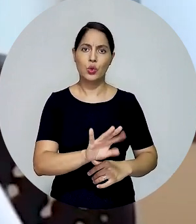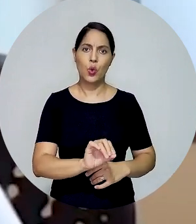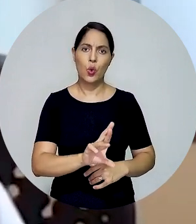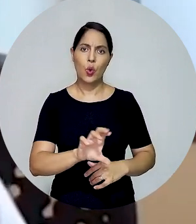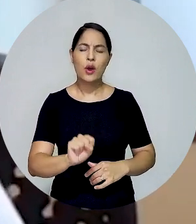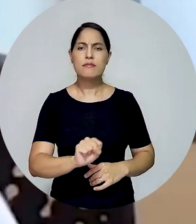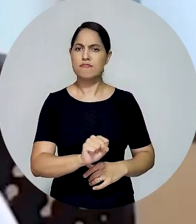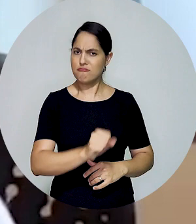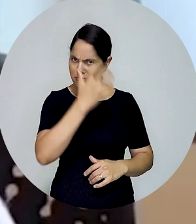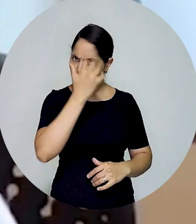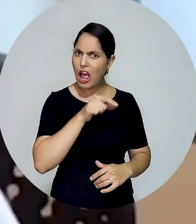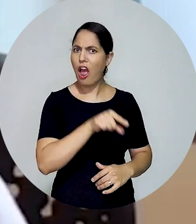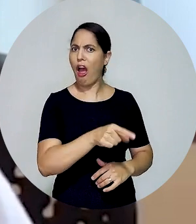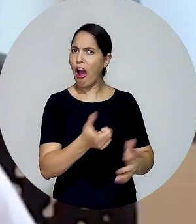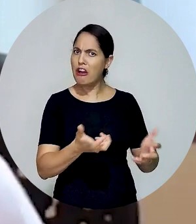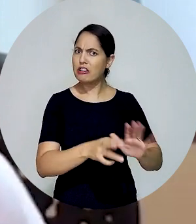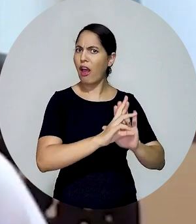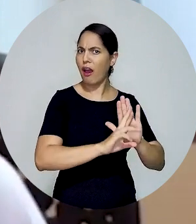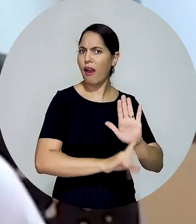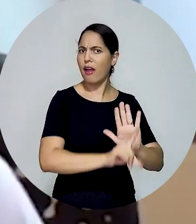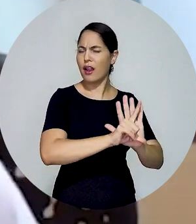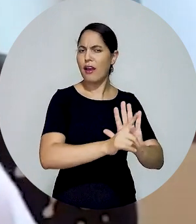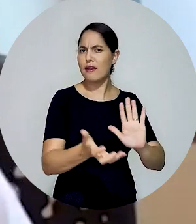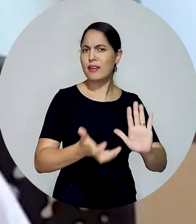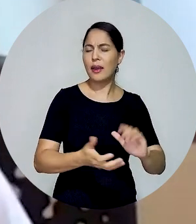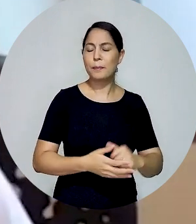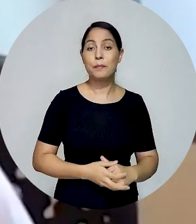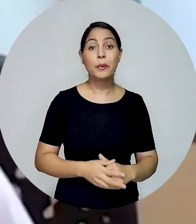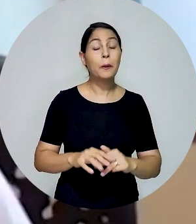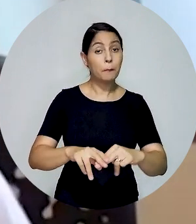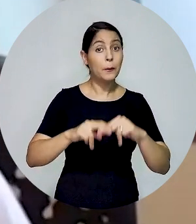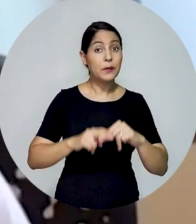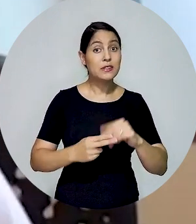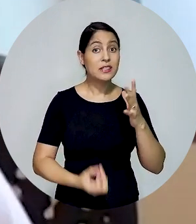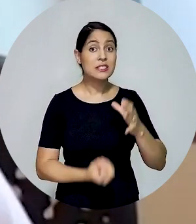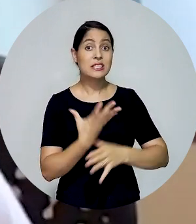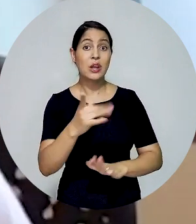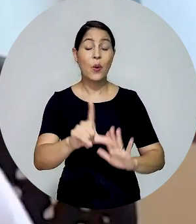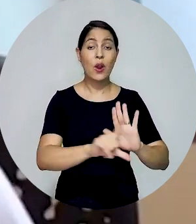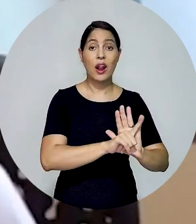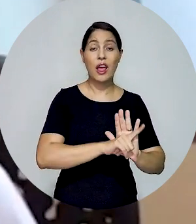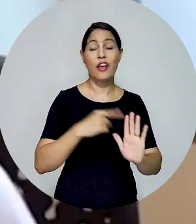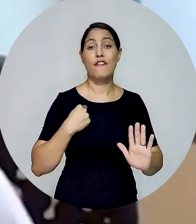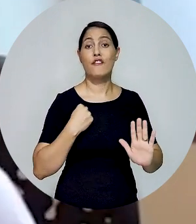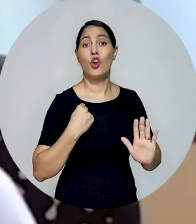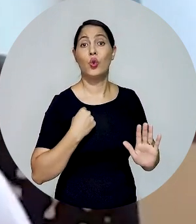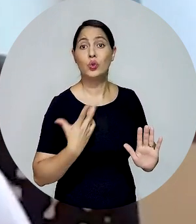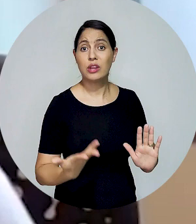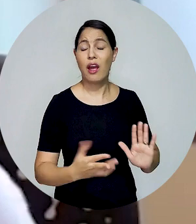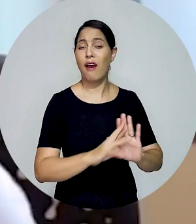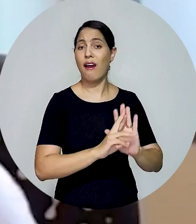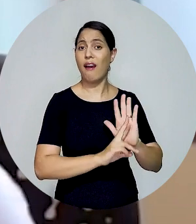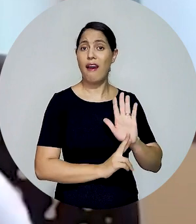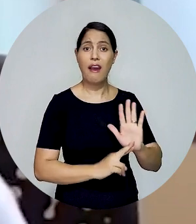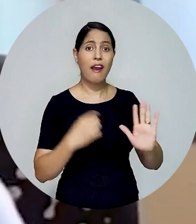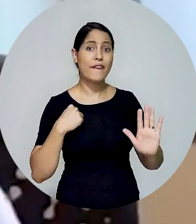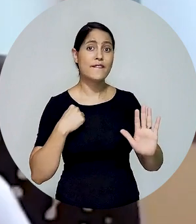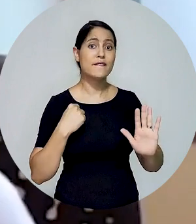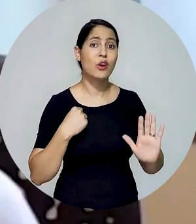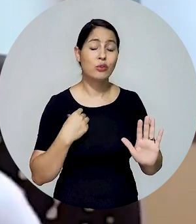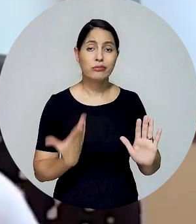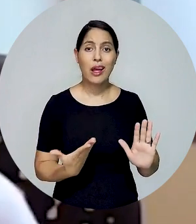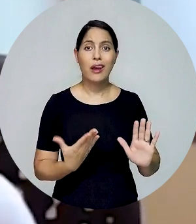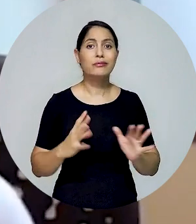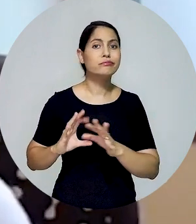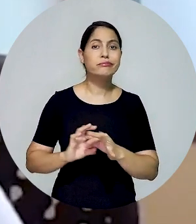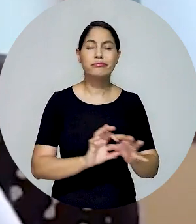Tanto é assim que muitas adotam um compliance voluntário, porque se não tem regulação nessa